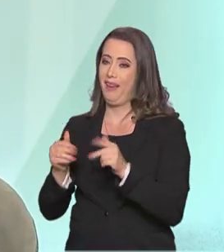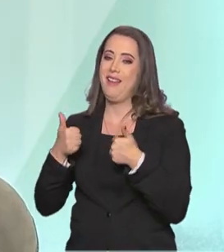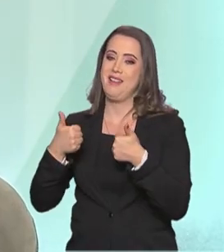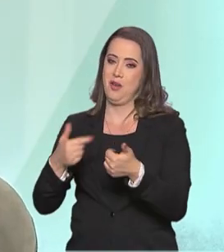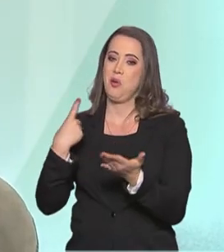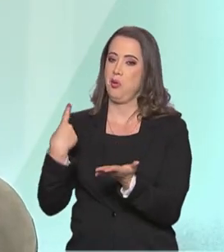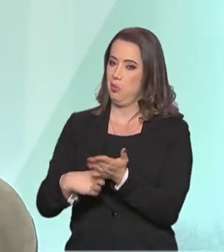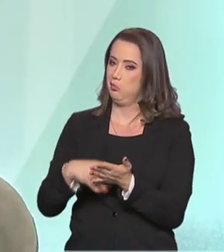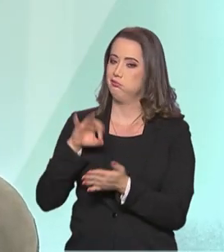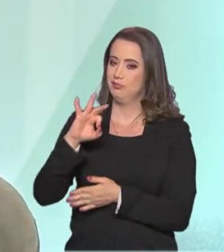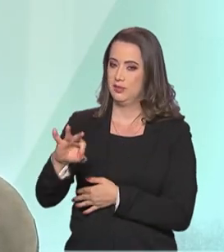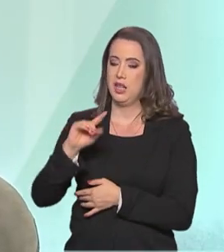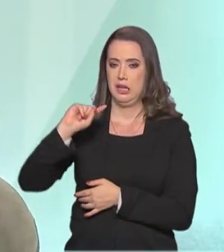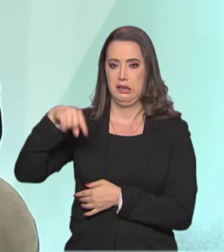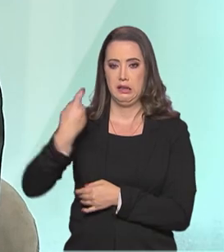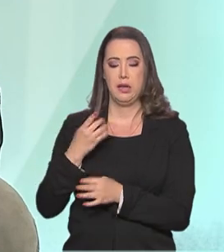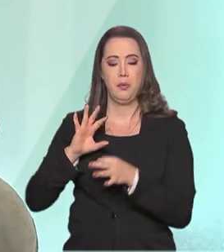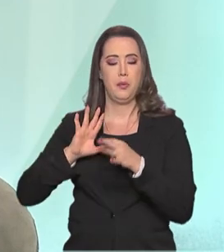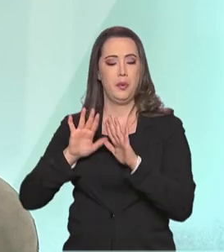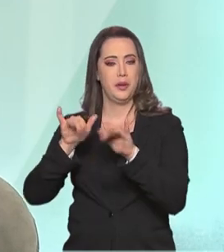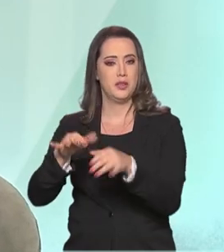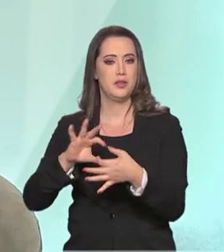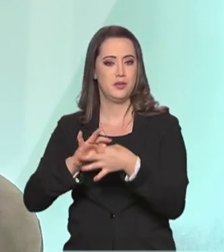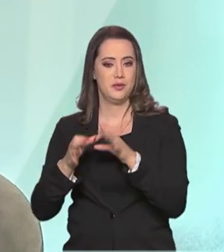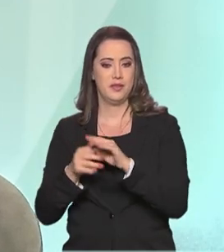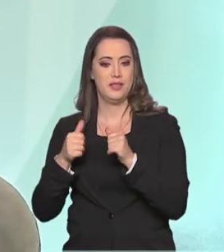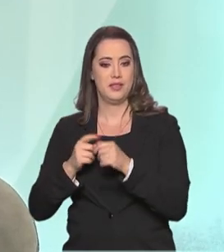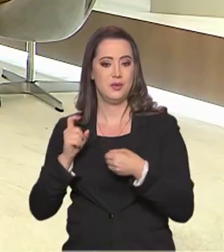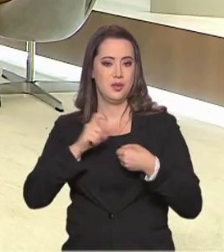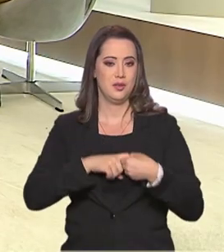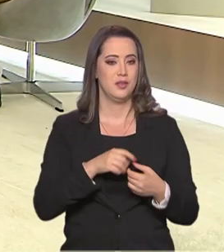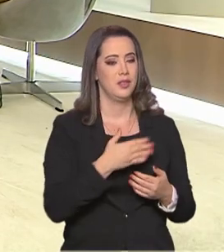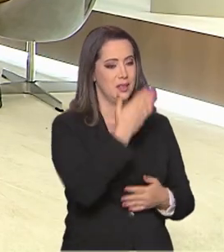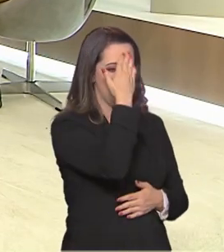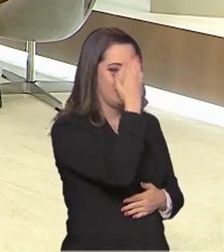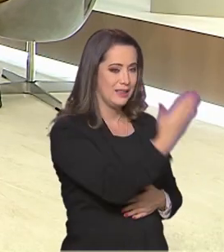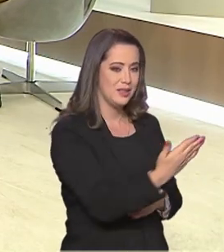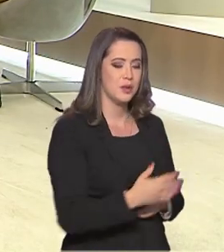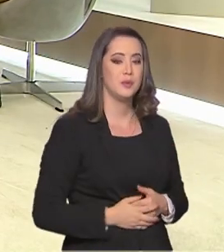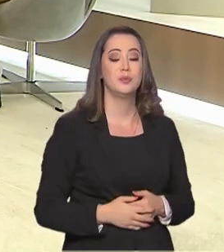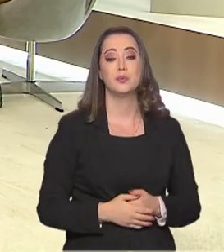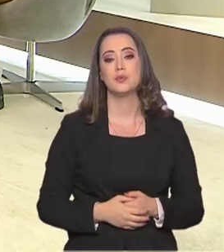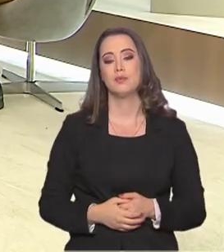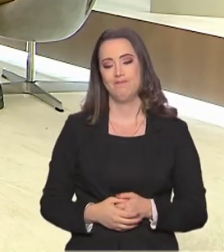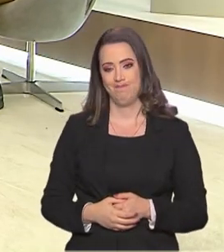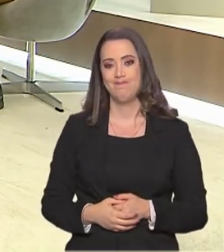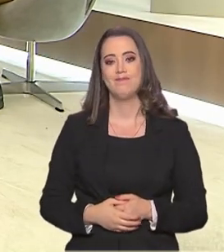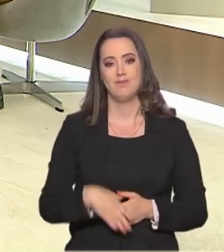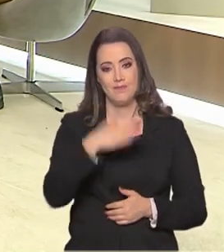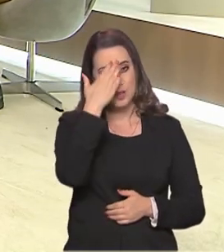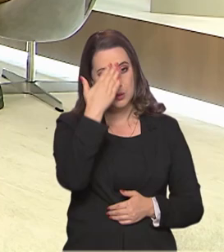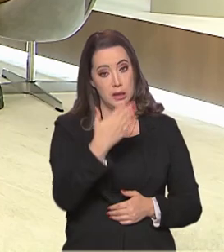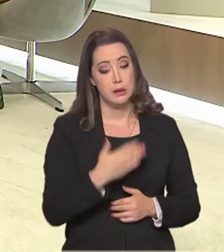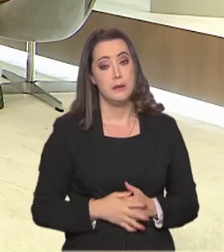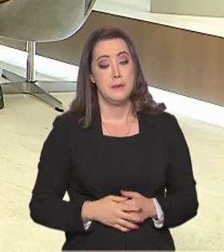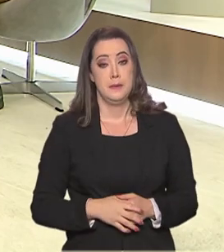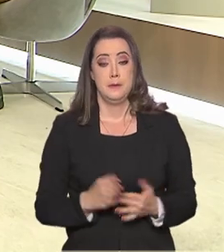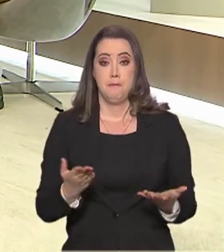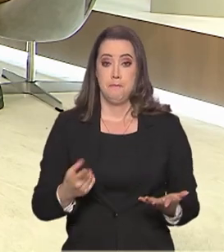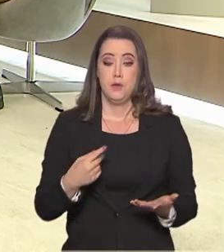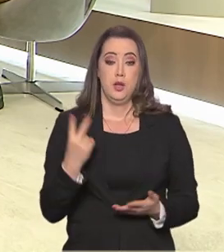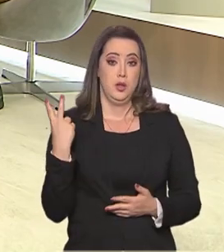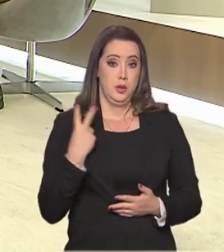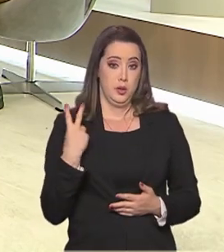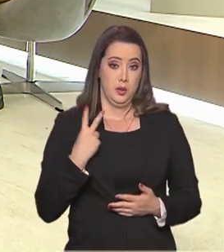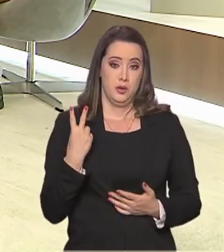o convite e pós-olimpíada estaremos aqui. Obrigado, secretário. Obrigado a vocês. Muito obrigado, Cátia. Obrigado, Eu